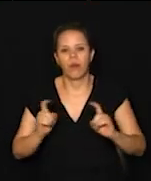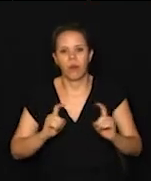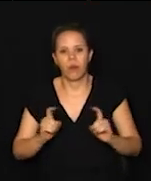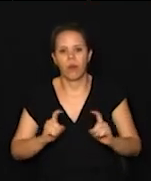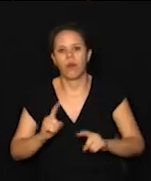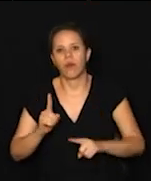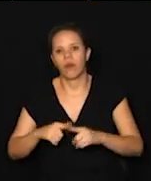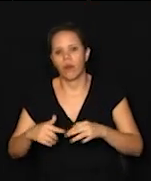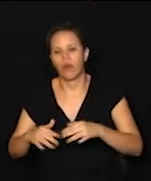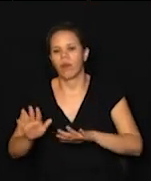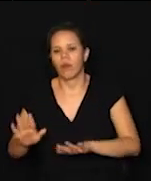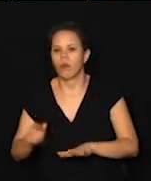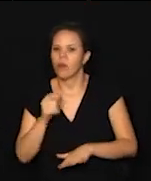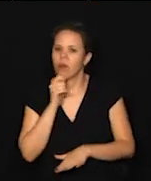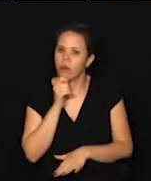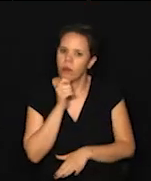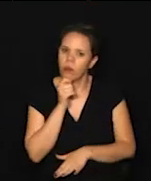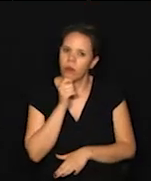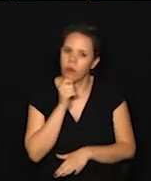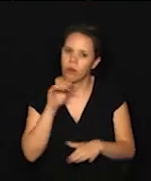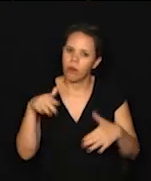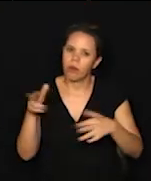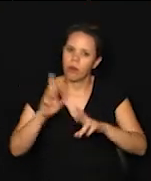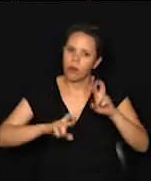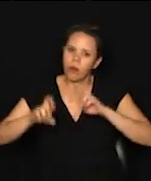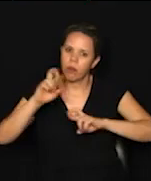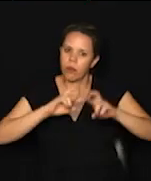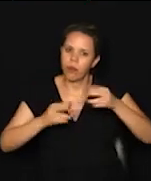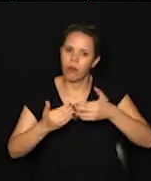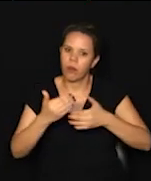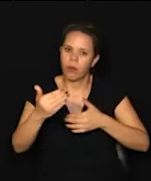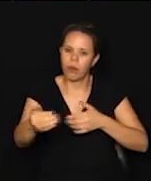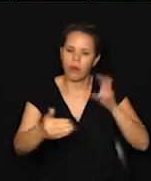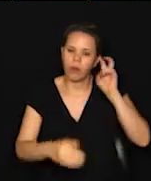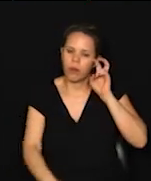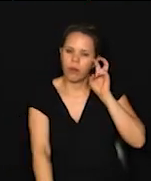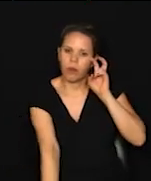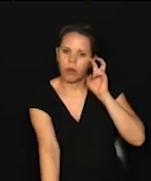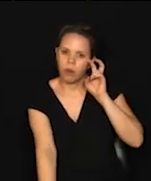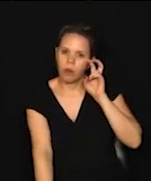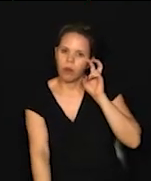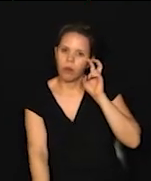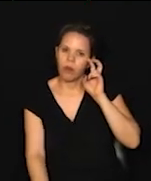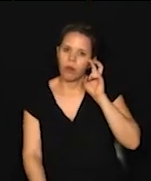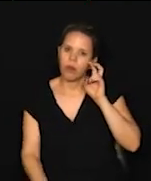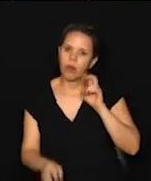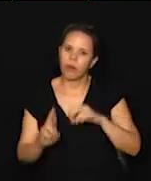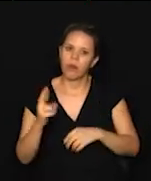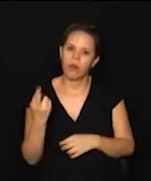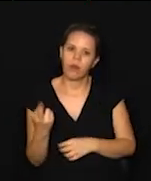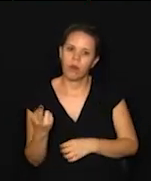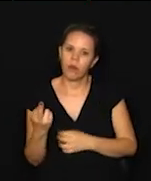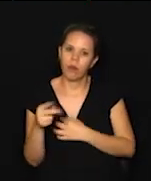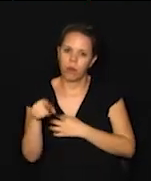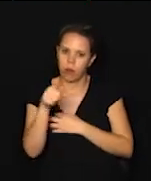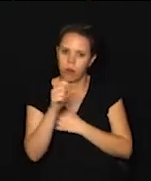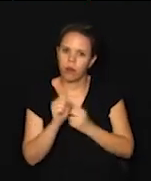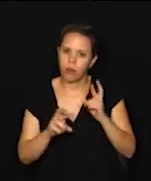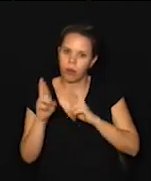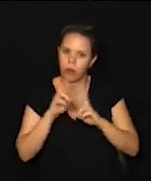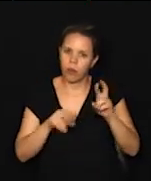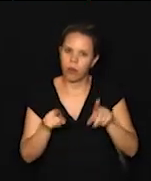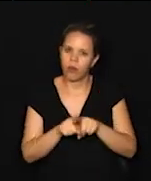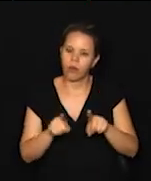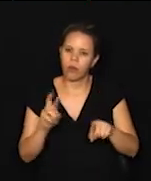então ela provavelmente será analisada na próxima quinta-feira. E esse é o resultado e você pode conferir